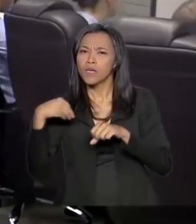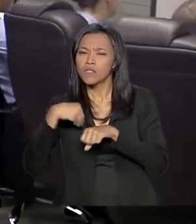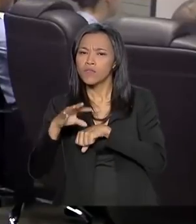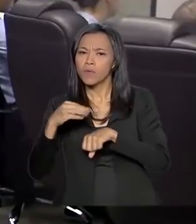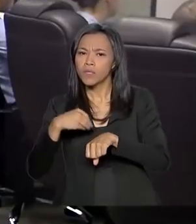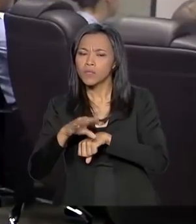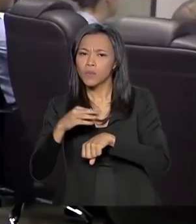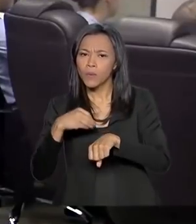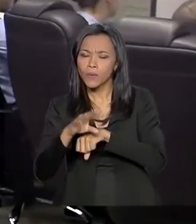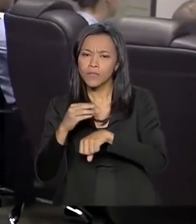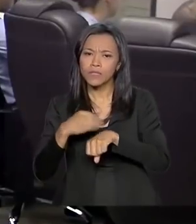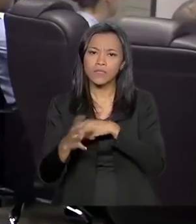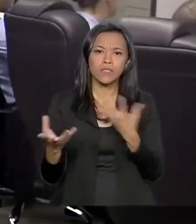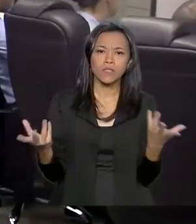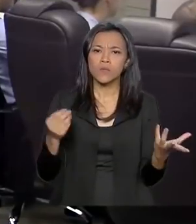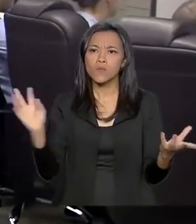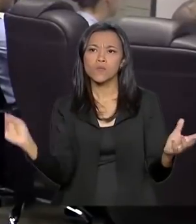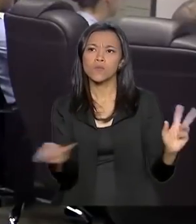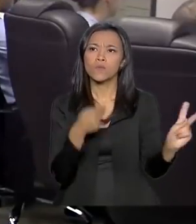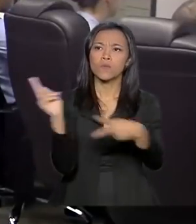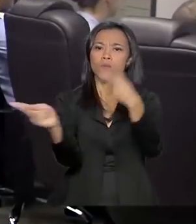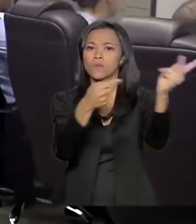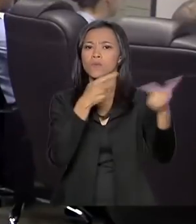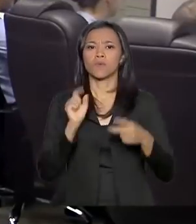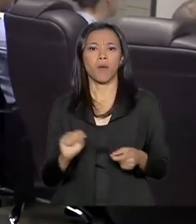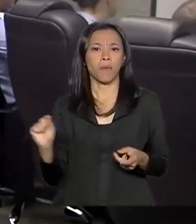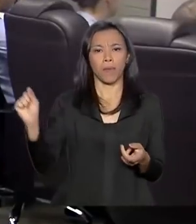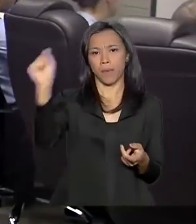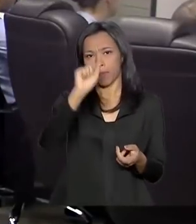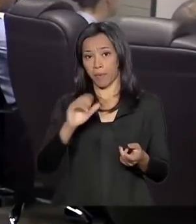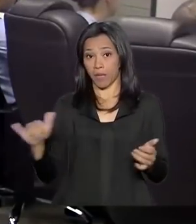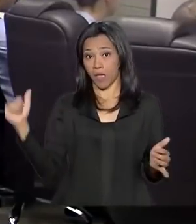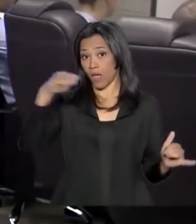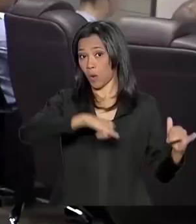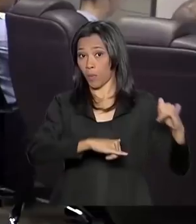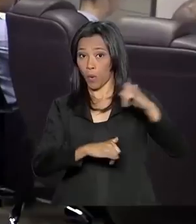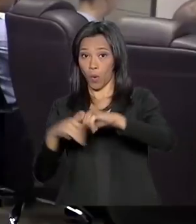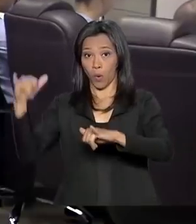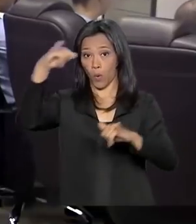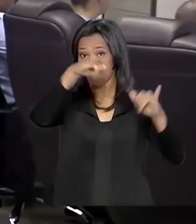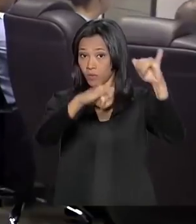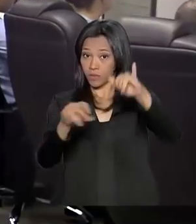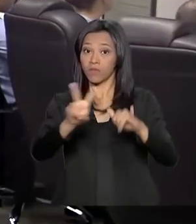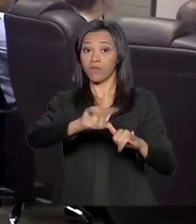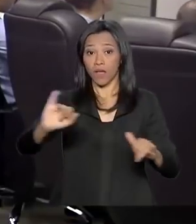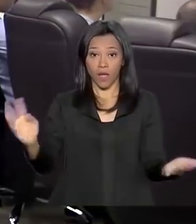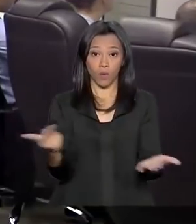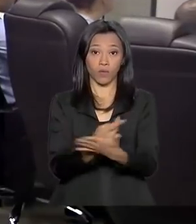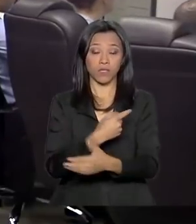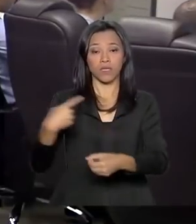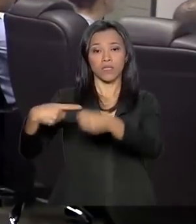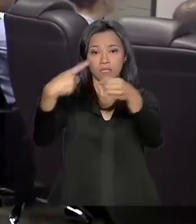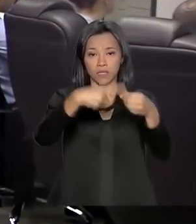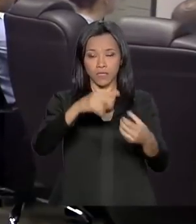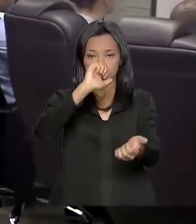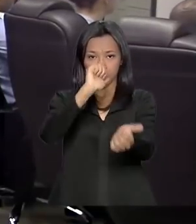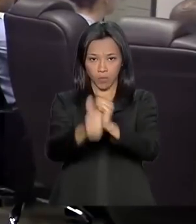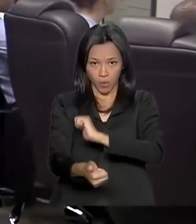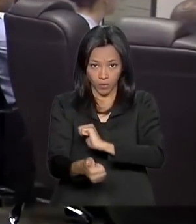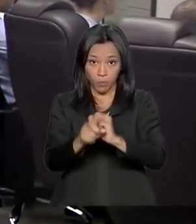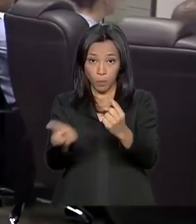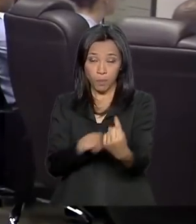compartilhamento de informações em tempo real para todos os aeroportos que atenderão as cidades-sedes. O objetivo desse